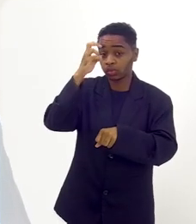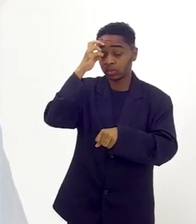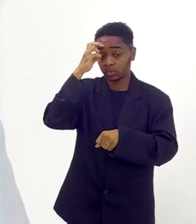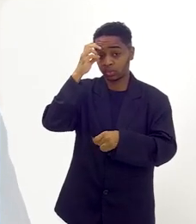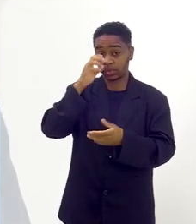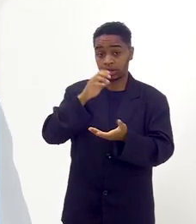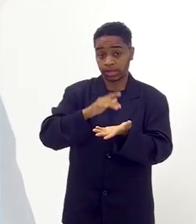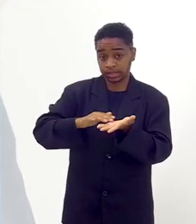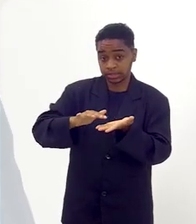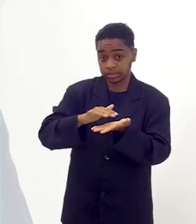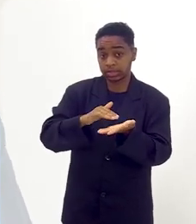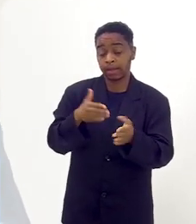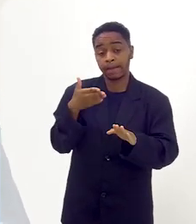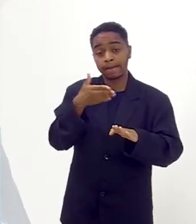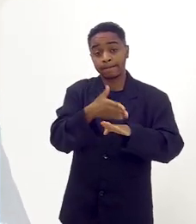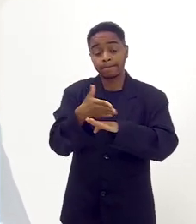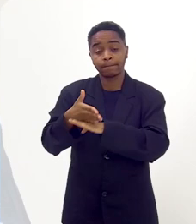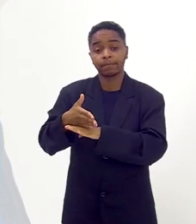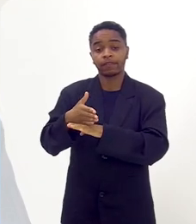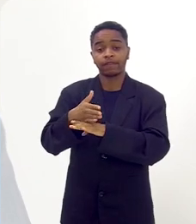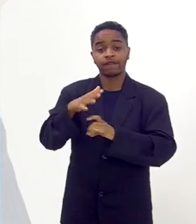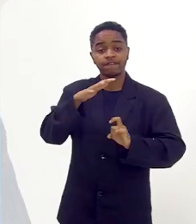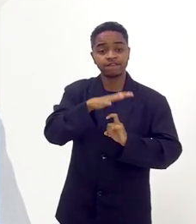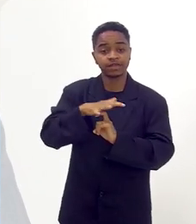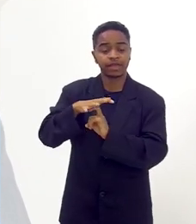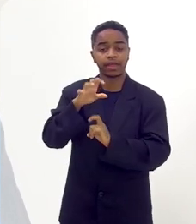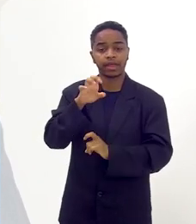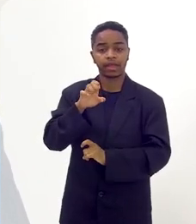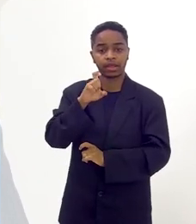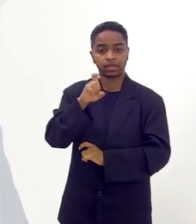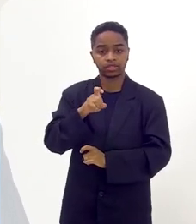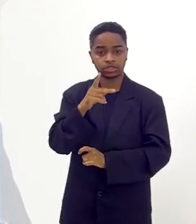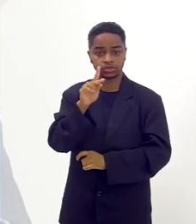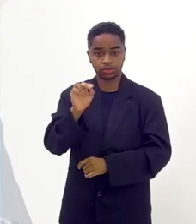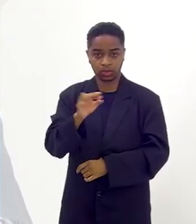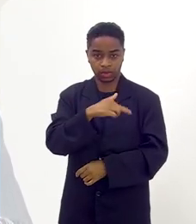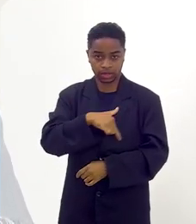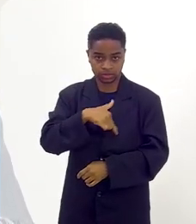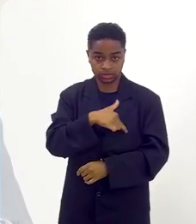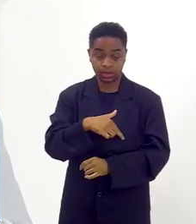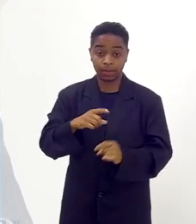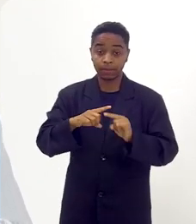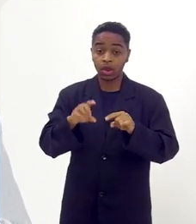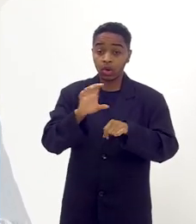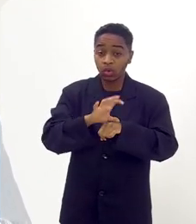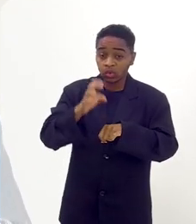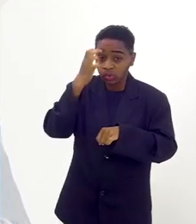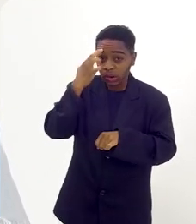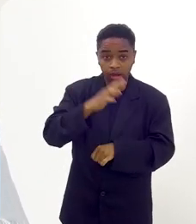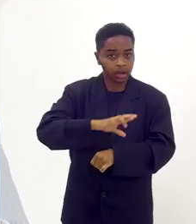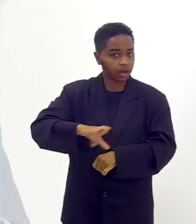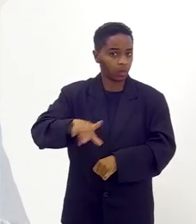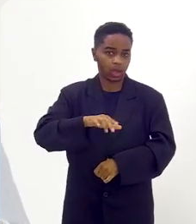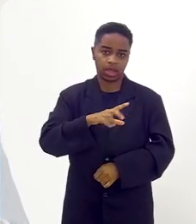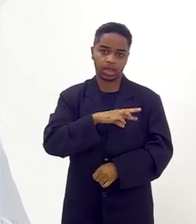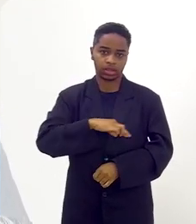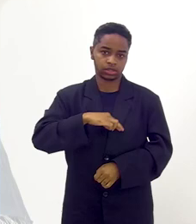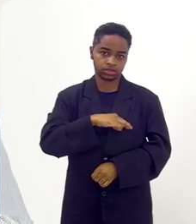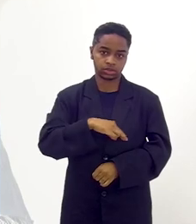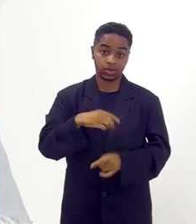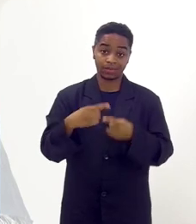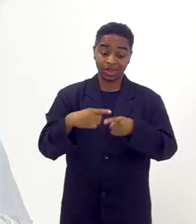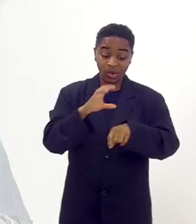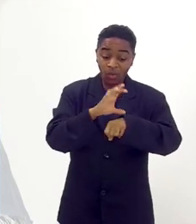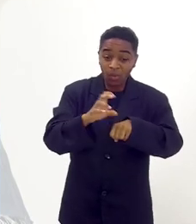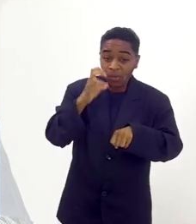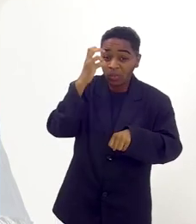a cultura cigana participa da feira Expo Religião. A cultura cigana não é religião. Como eu